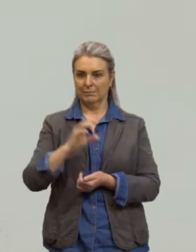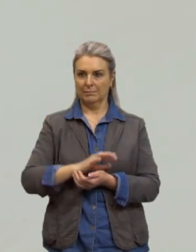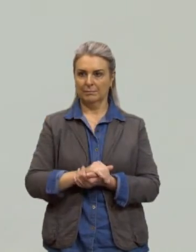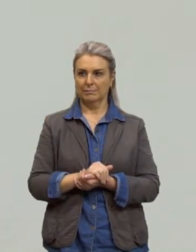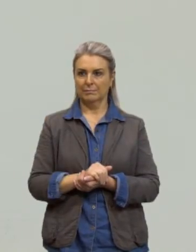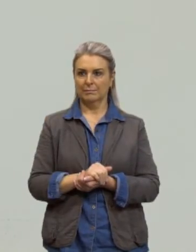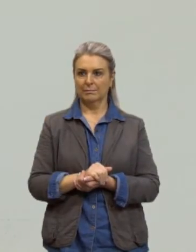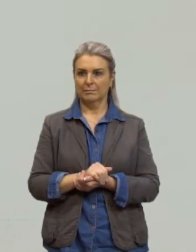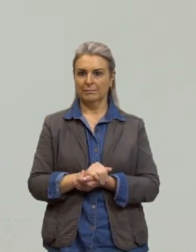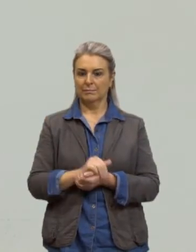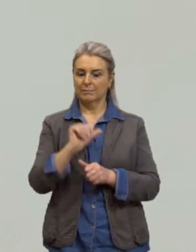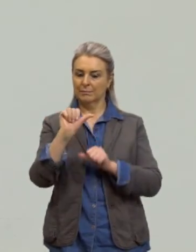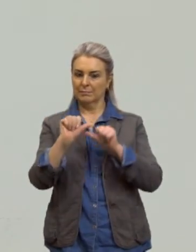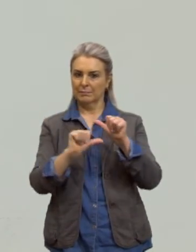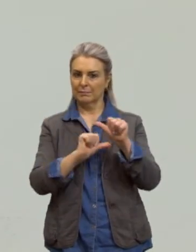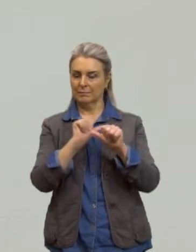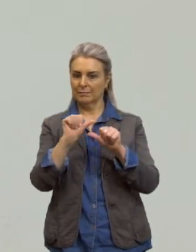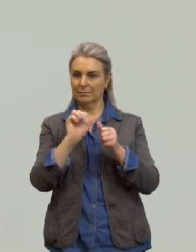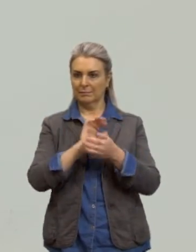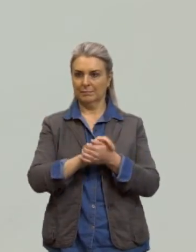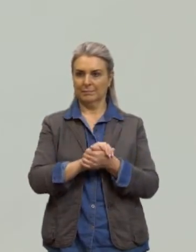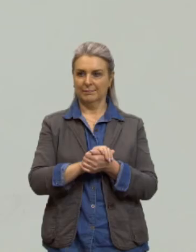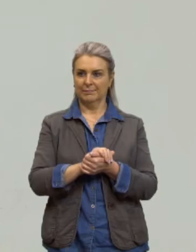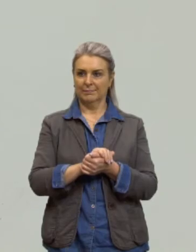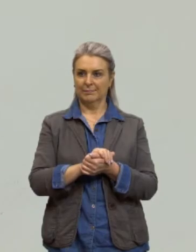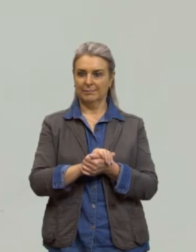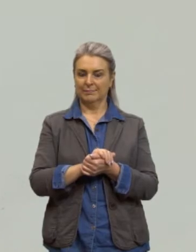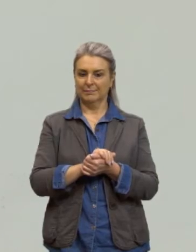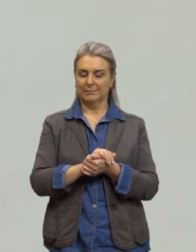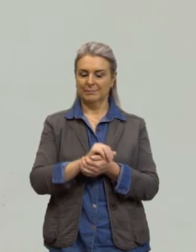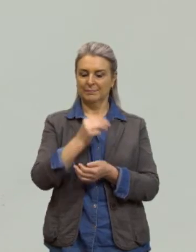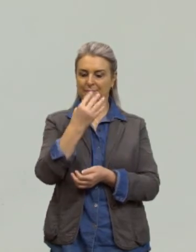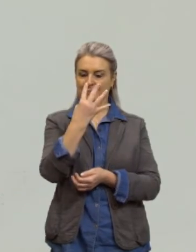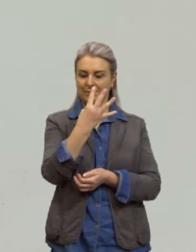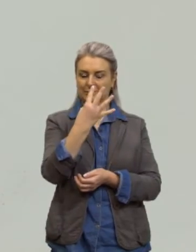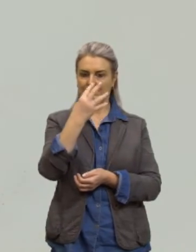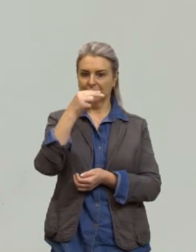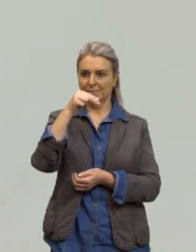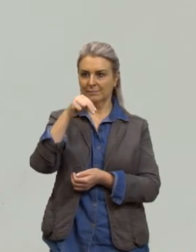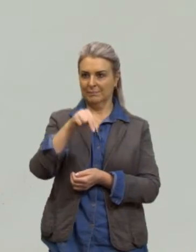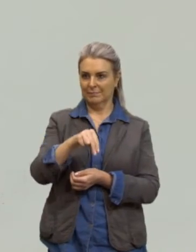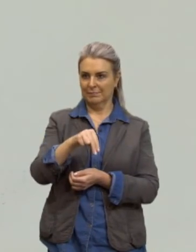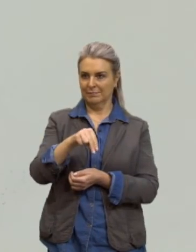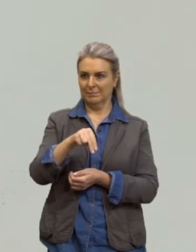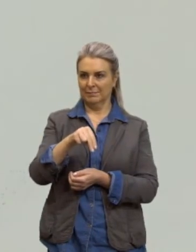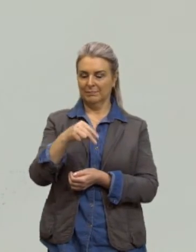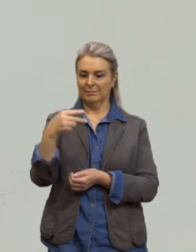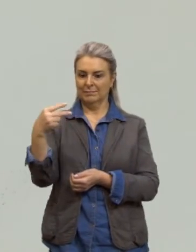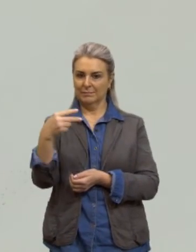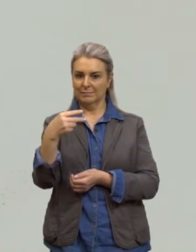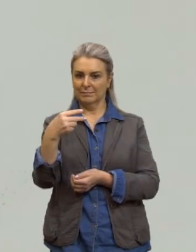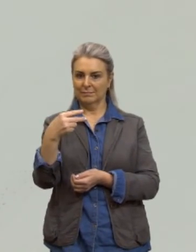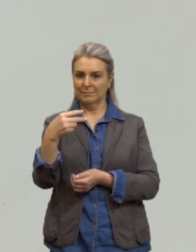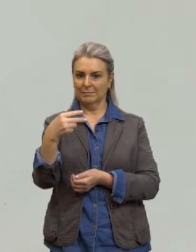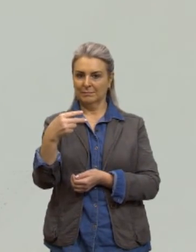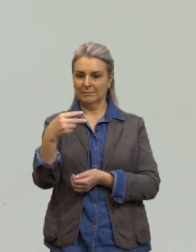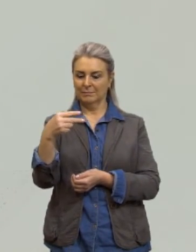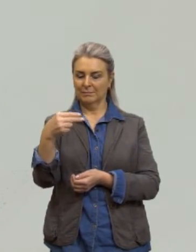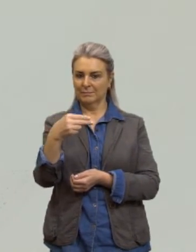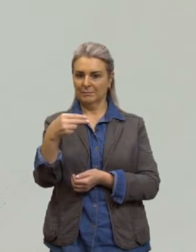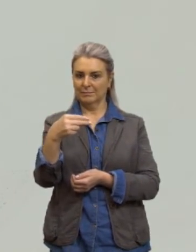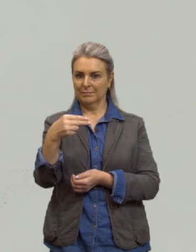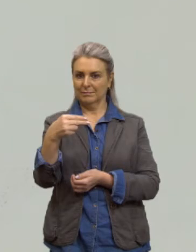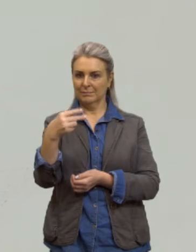vou trocar de lugar só para eu organizar e deixar antes do sinal da igualdade a variável